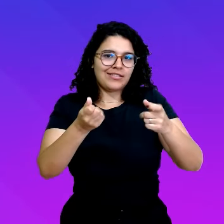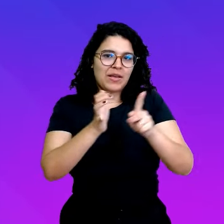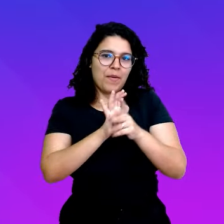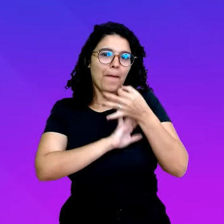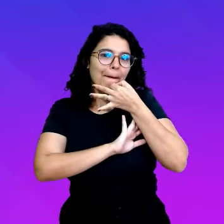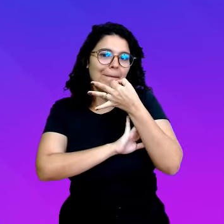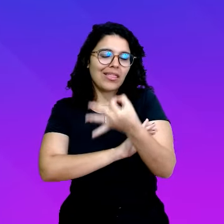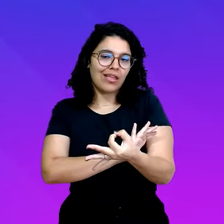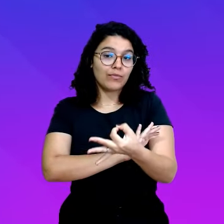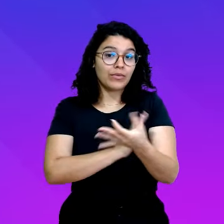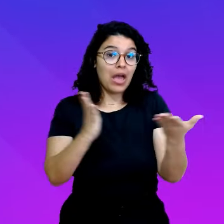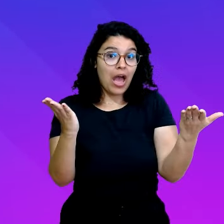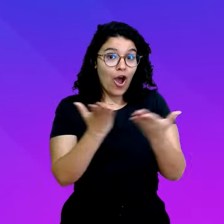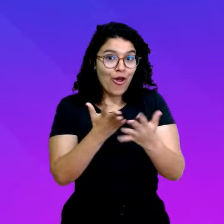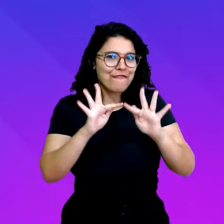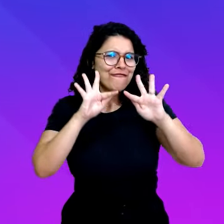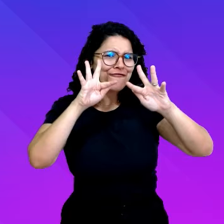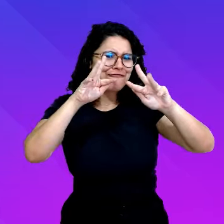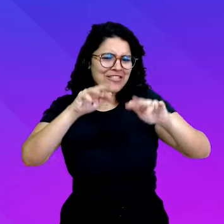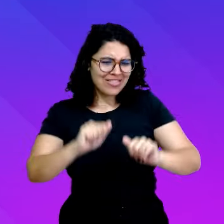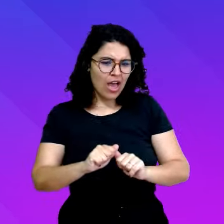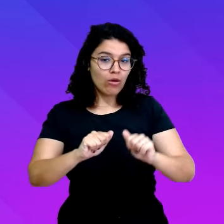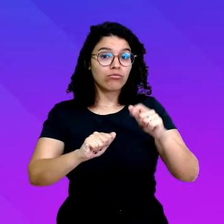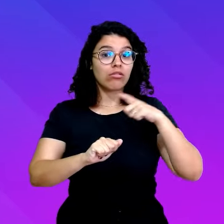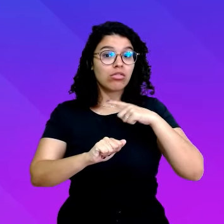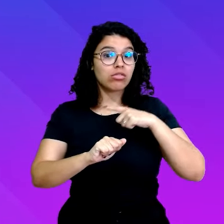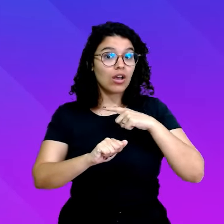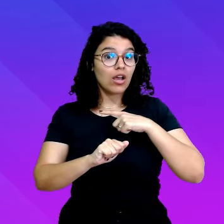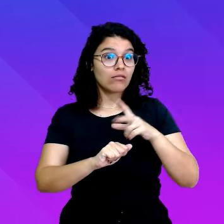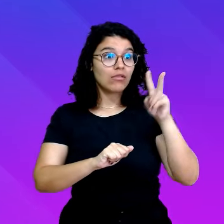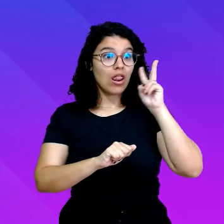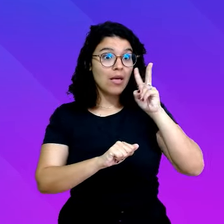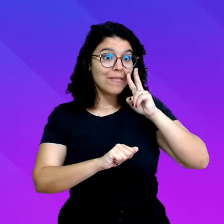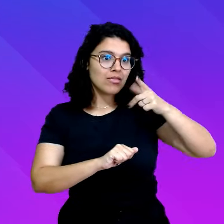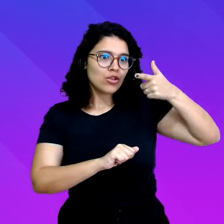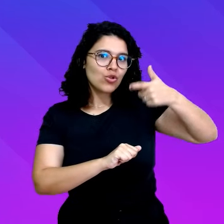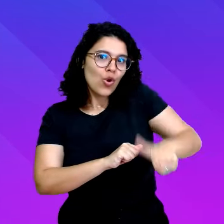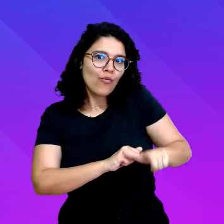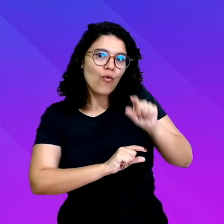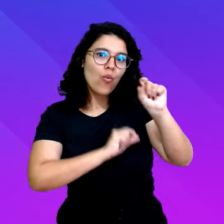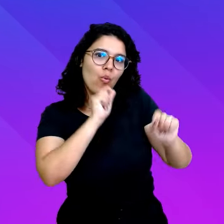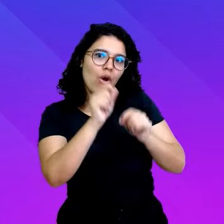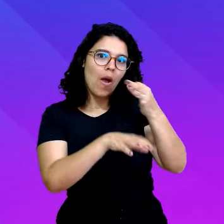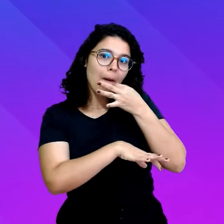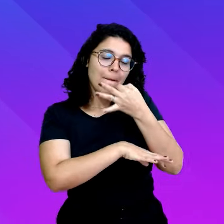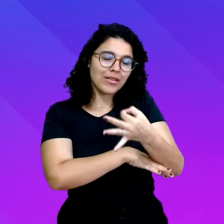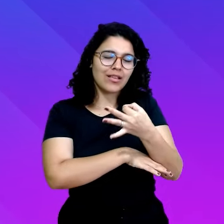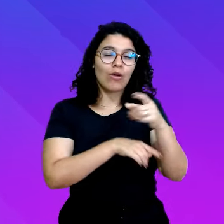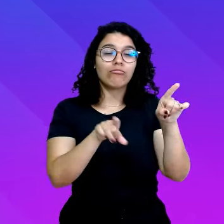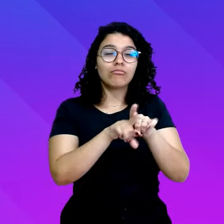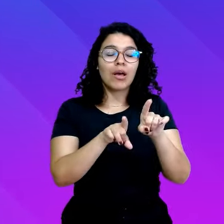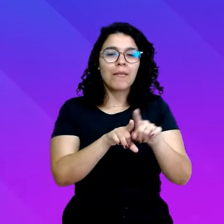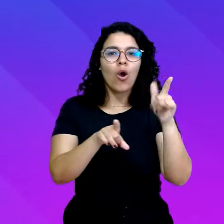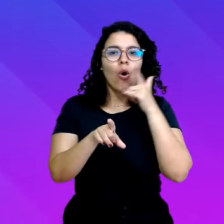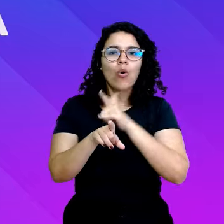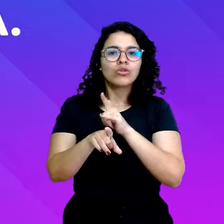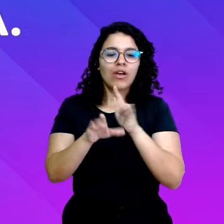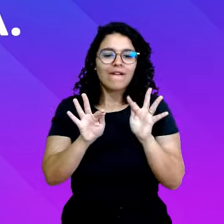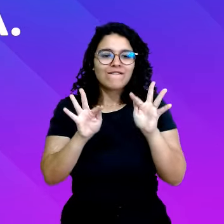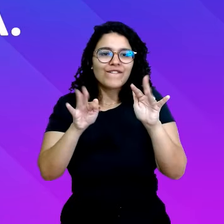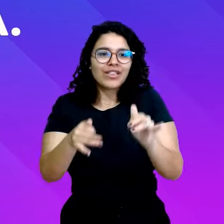há o reforço da tese e a amarração das ideias, mostrando como os argumentos apresentados